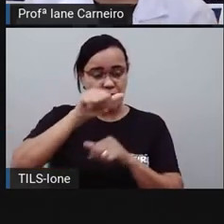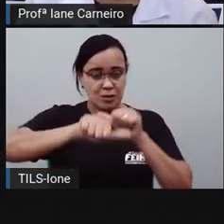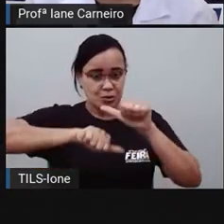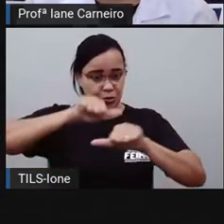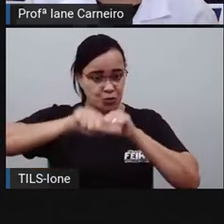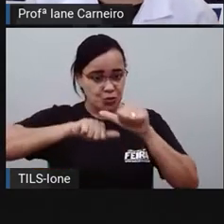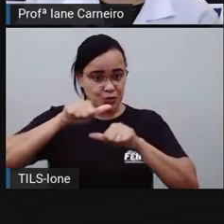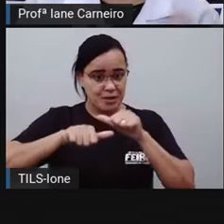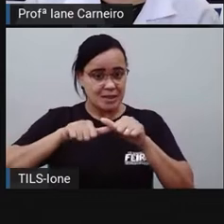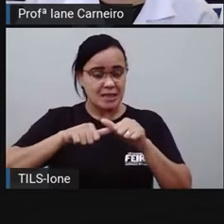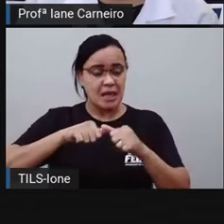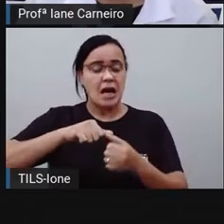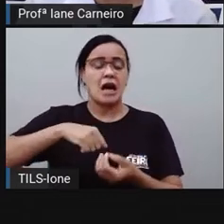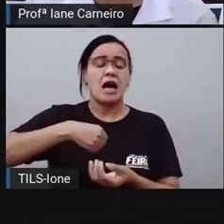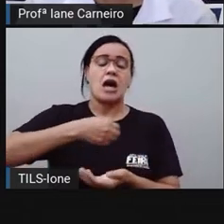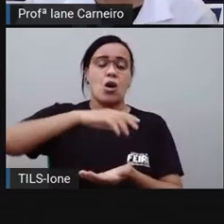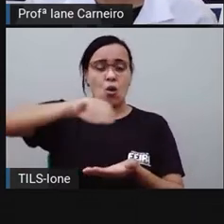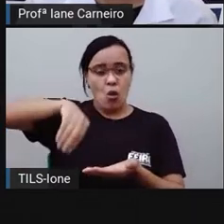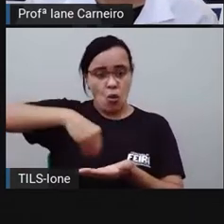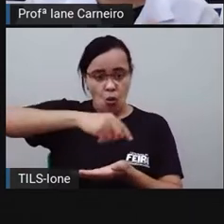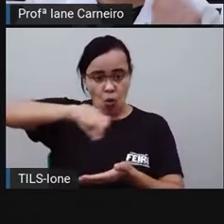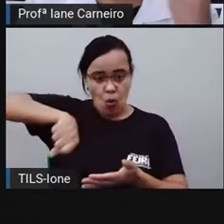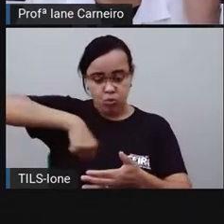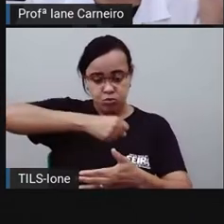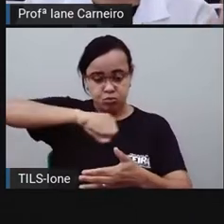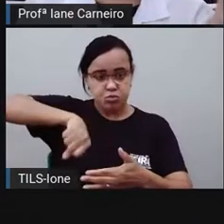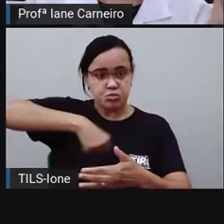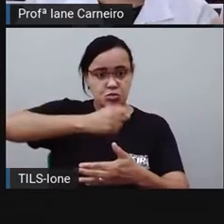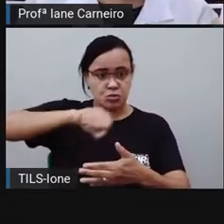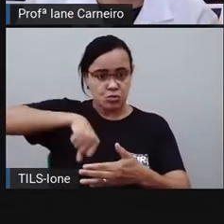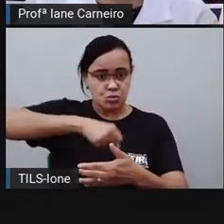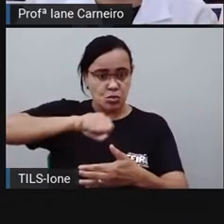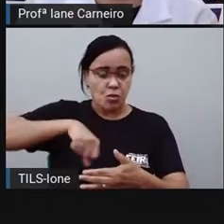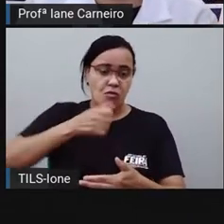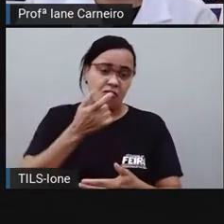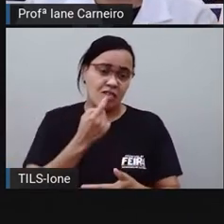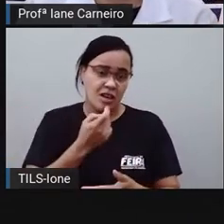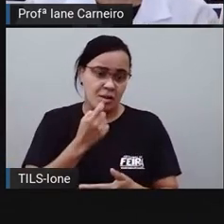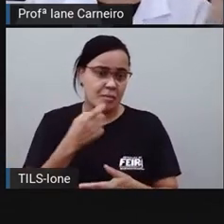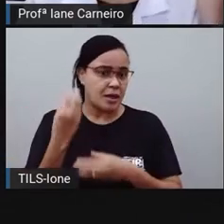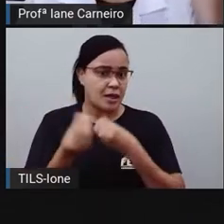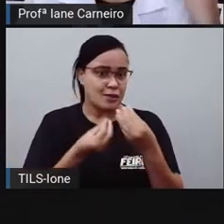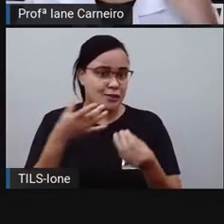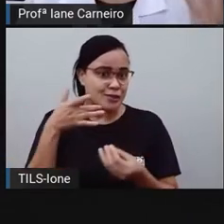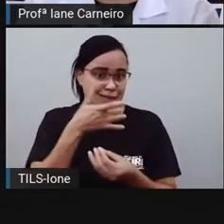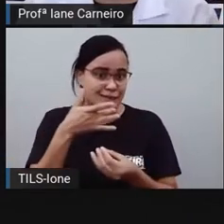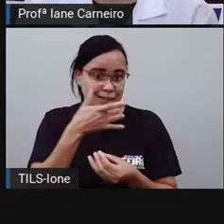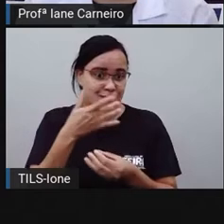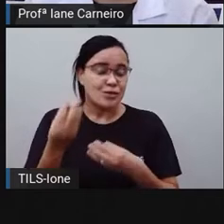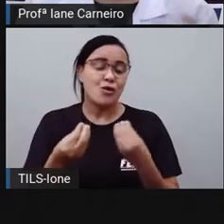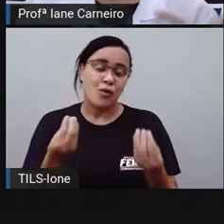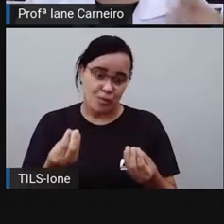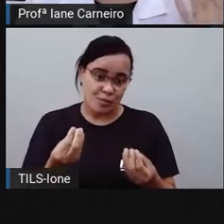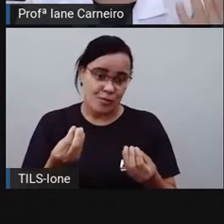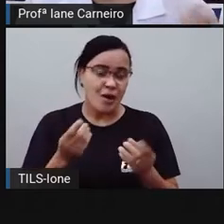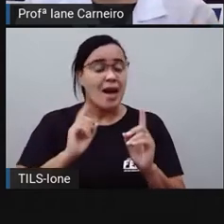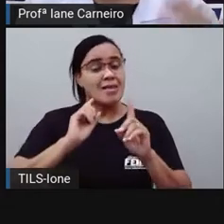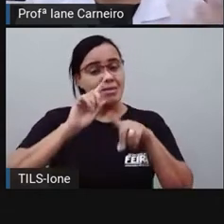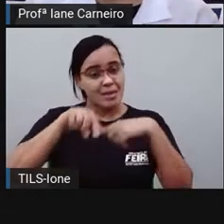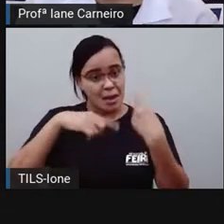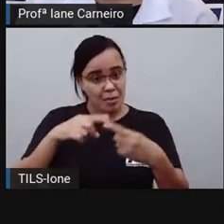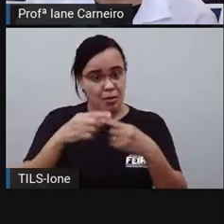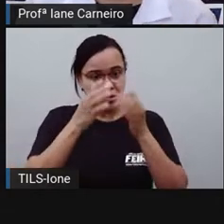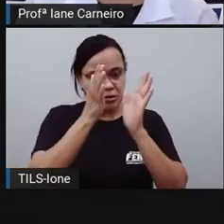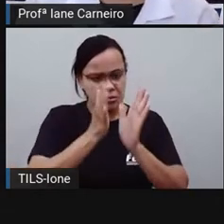molho também, né? Como é que você vai fazer esse molho, essa parte aqui deliciosa que fica em cima da panqueca. E a montagem, né? Como é que você vai